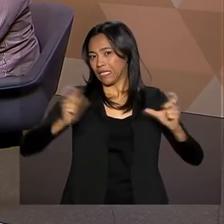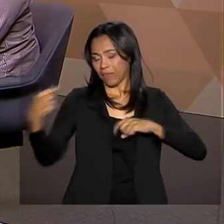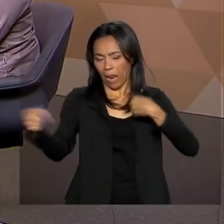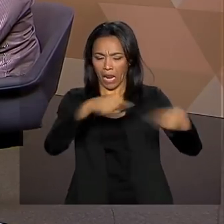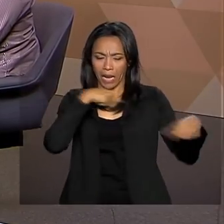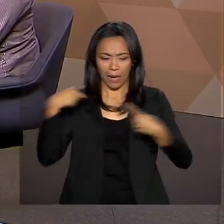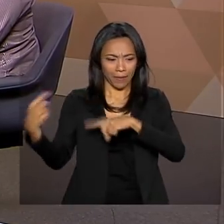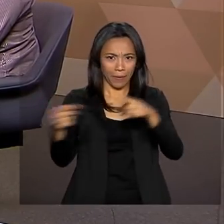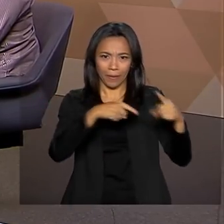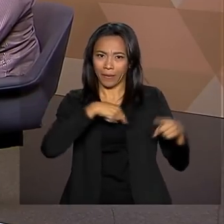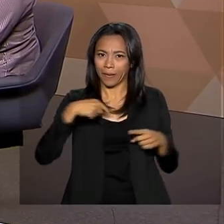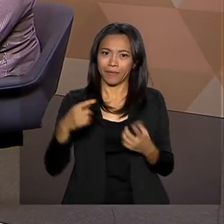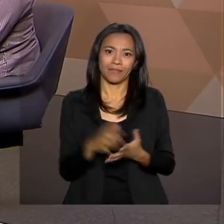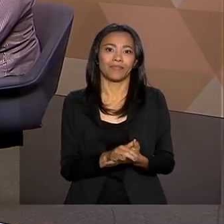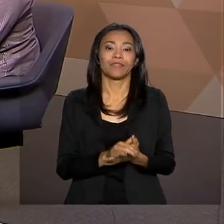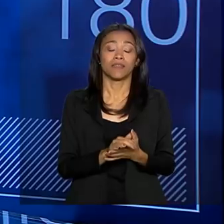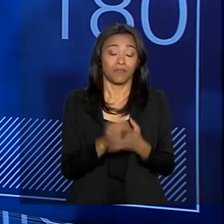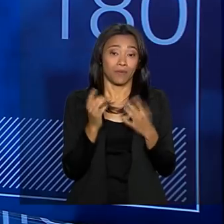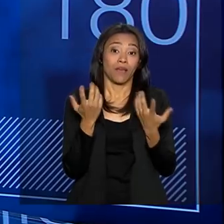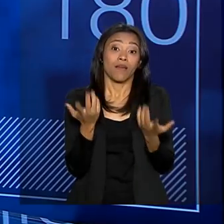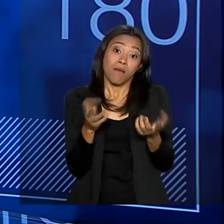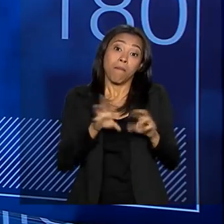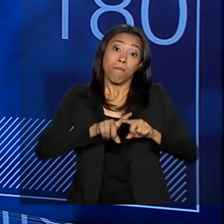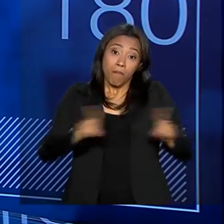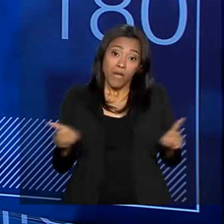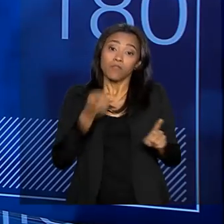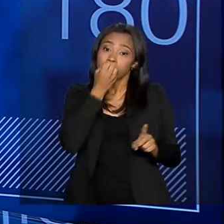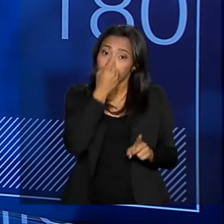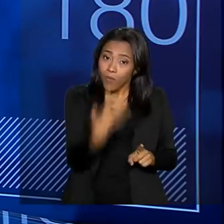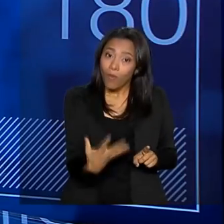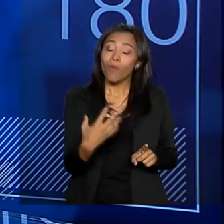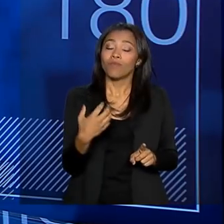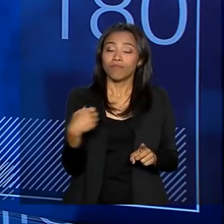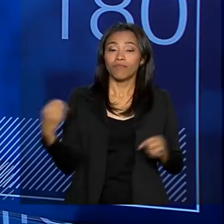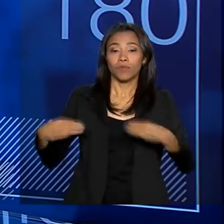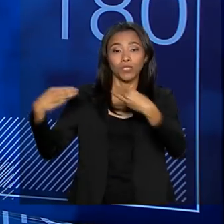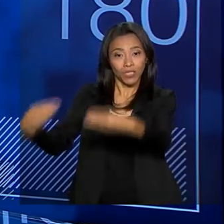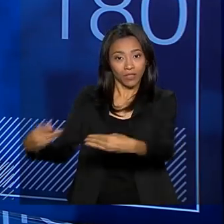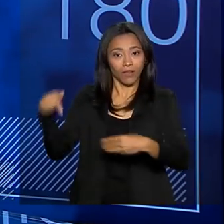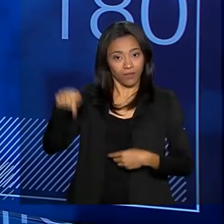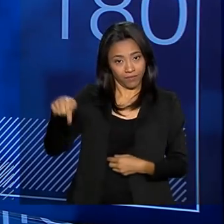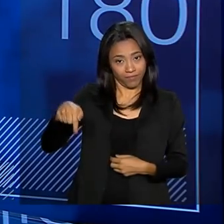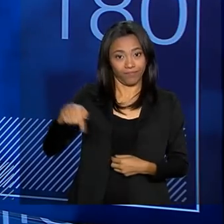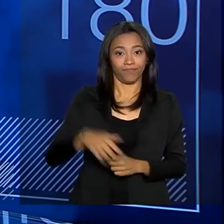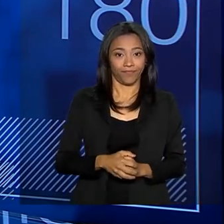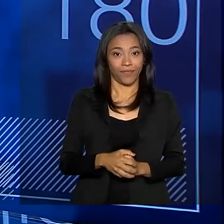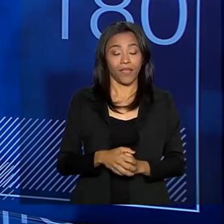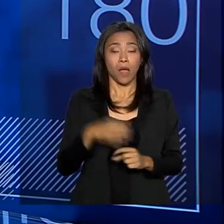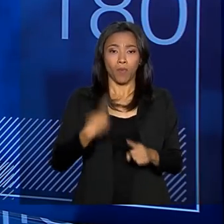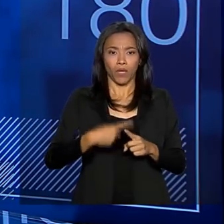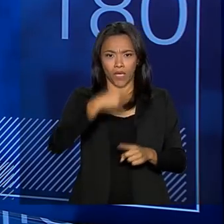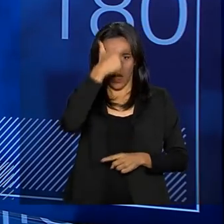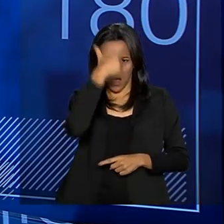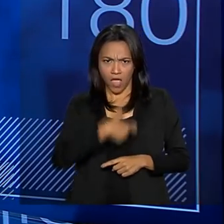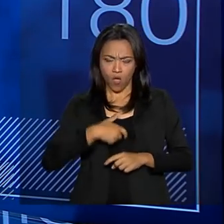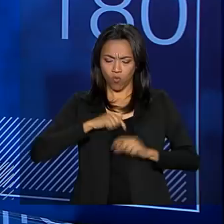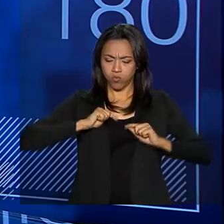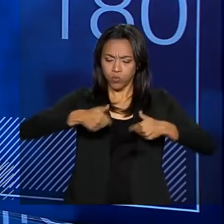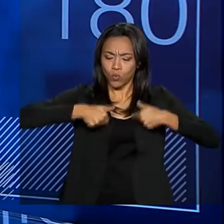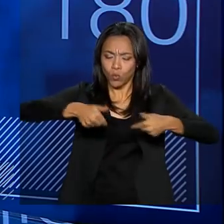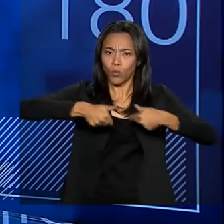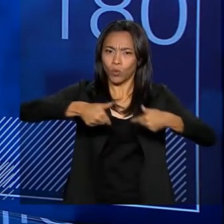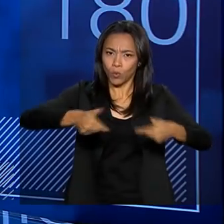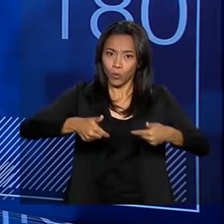barulho, né? Mas, de uma certa forma, isso foi muito bom para o ministério. Por quê? Uma ativista em defesa da